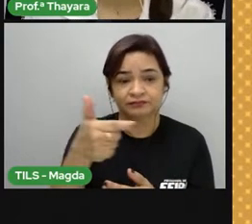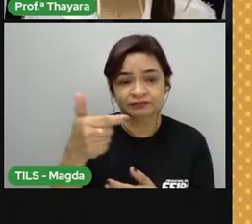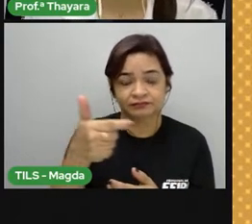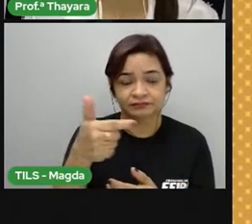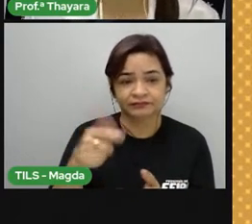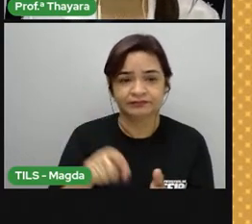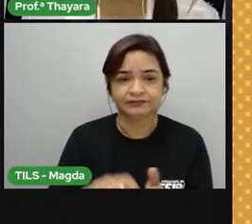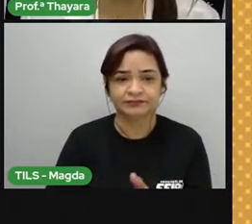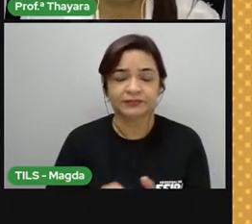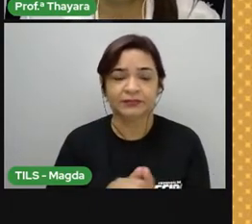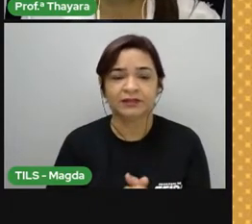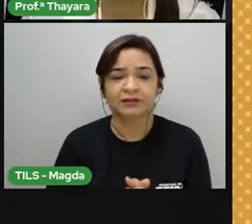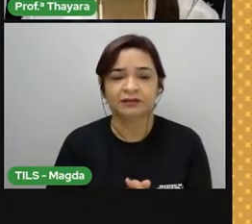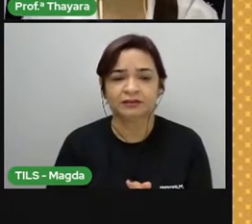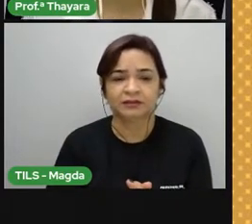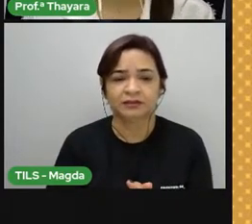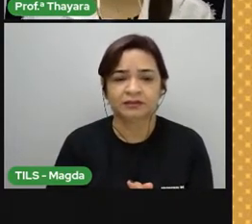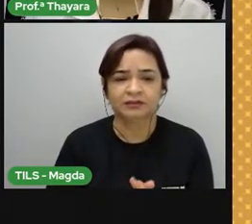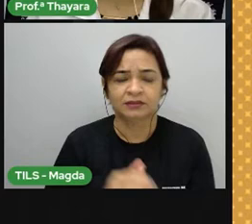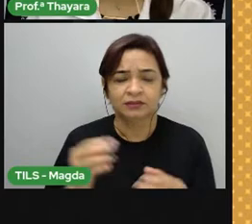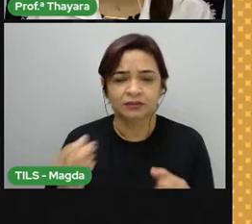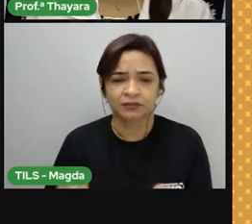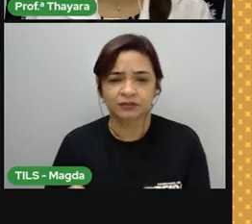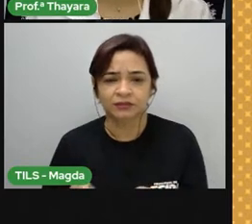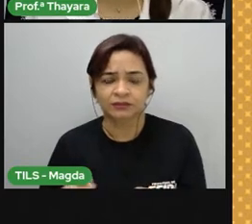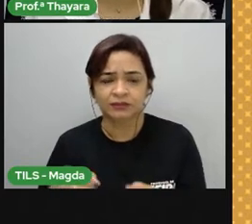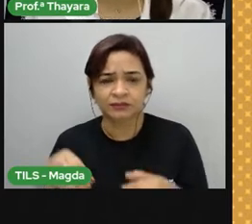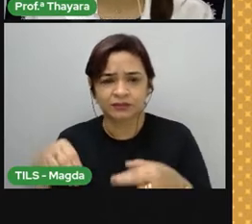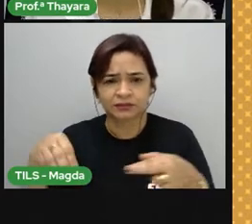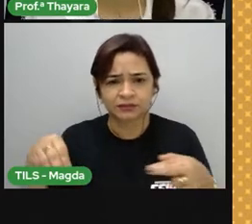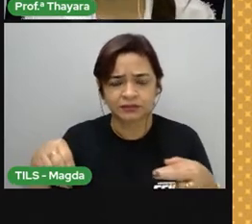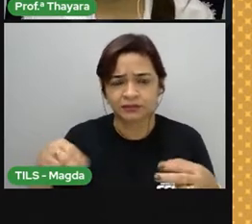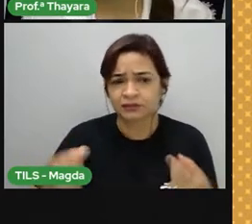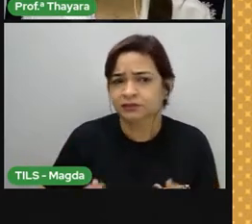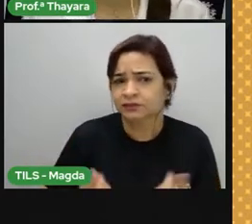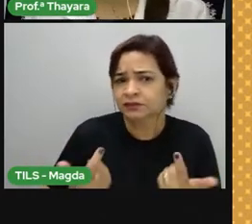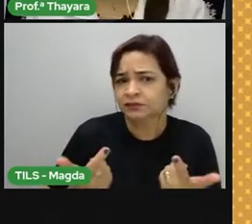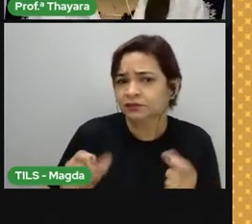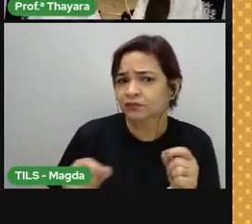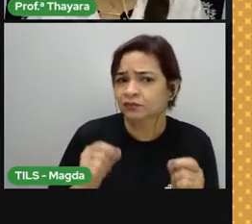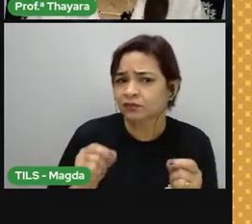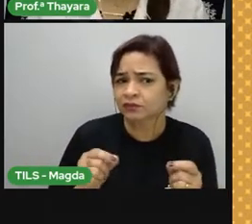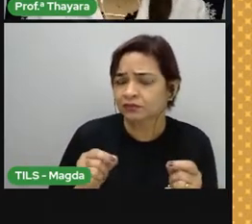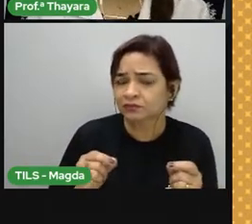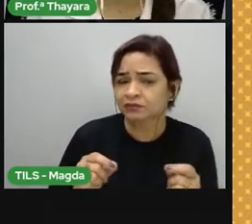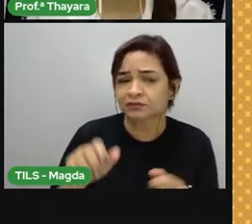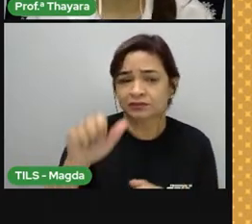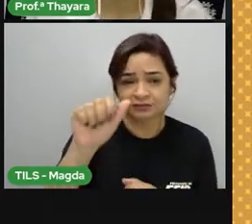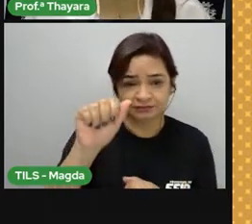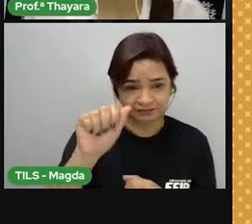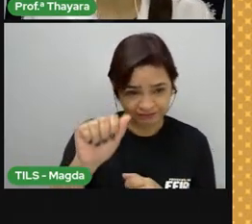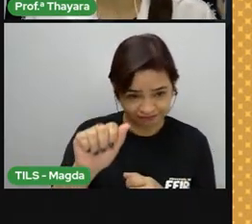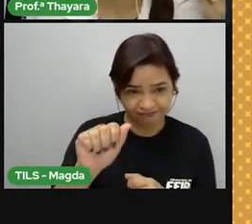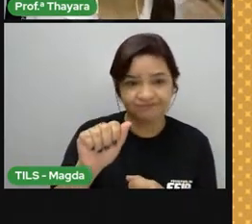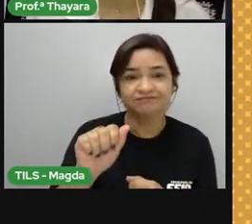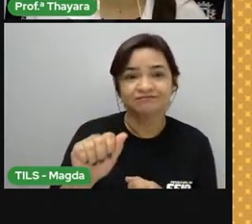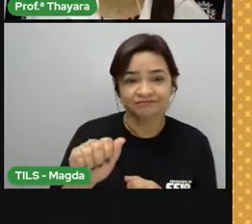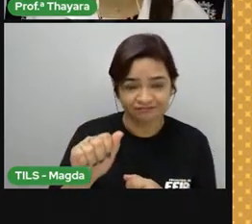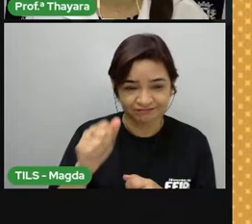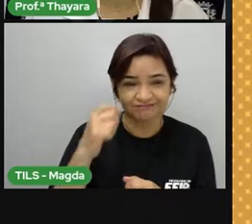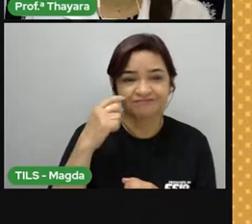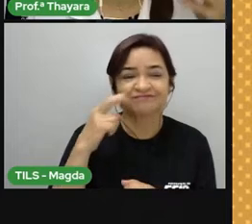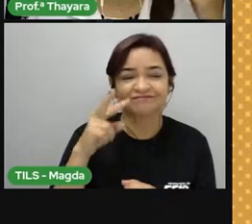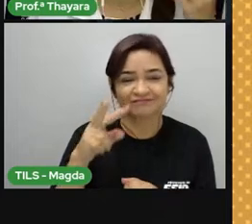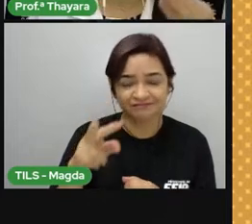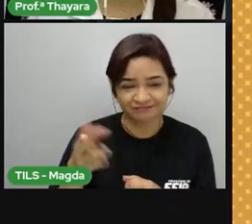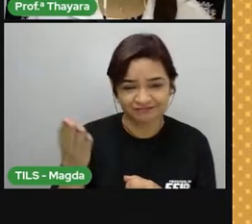Quando o mineral possui valor econômico, ele é chamado de, letra A, minério. A gente viu, né, na